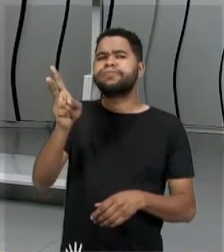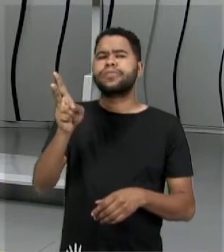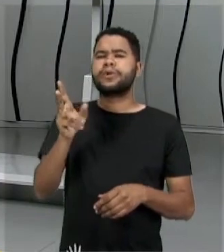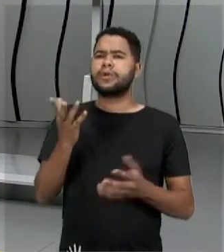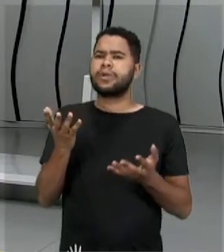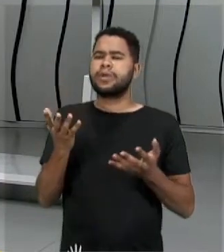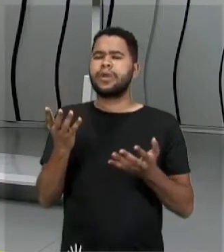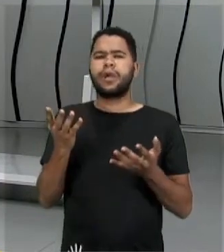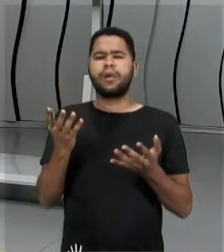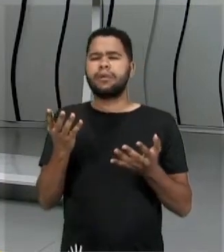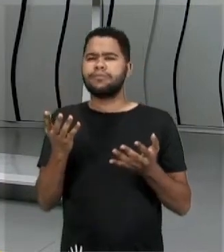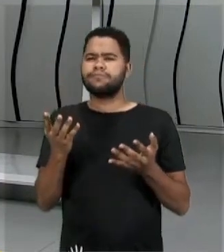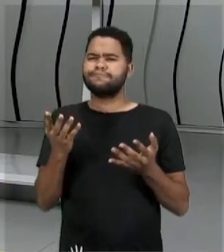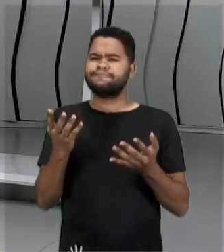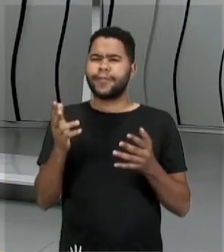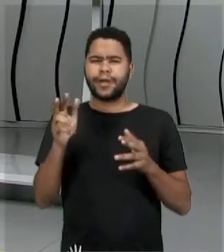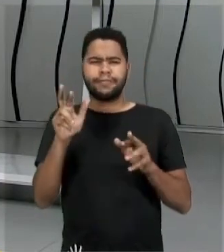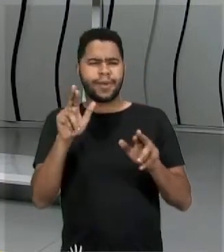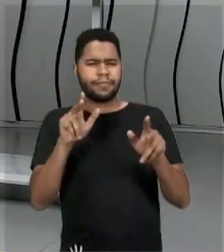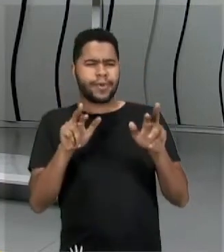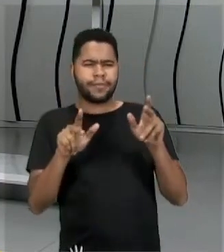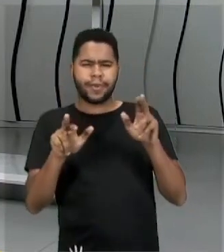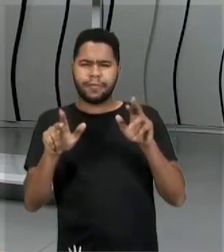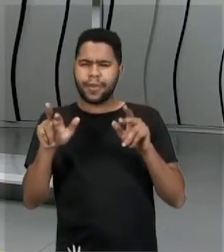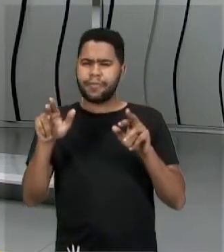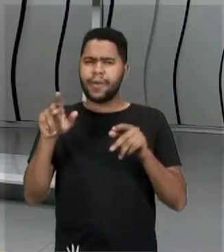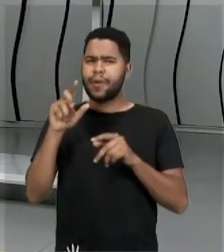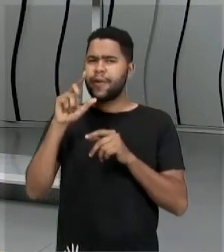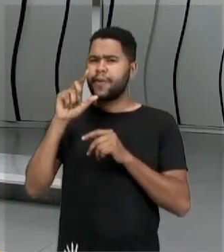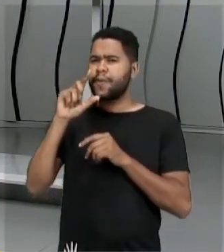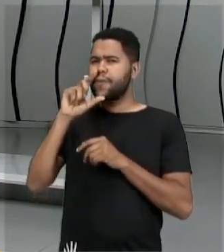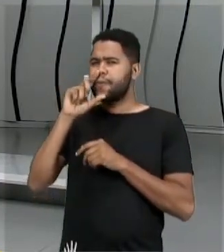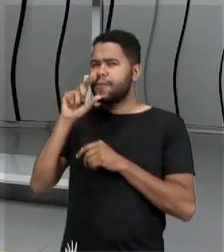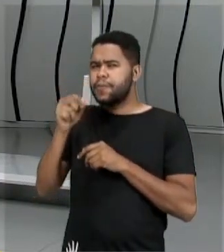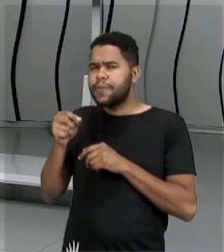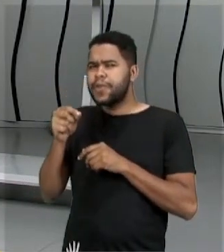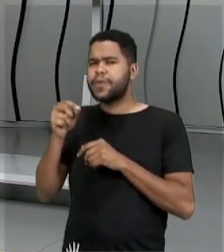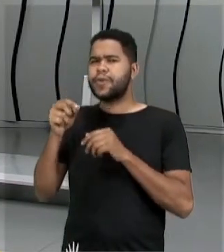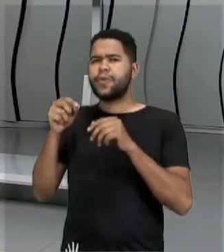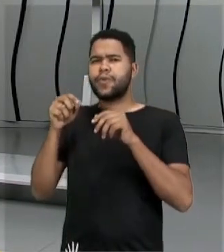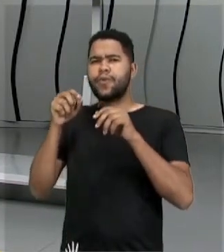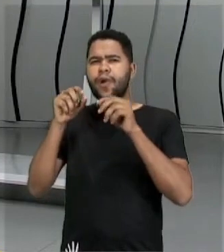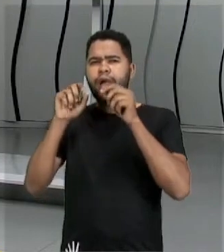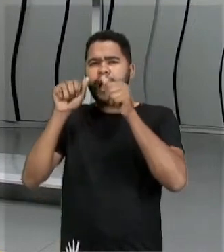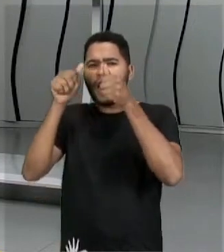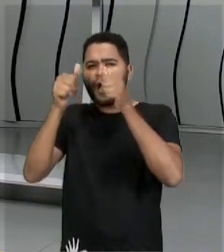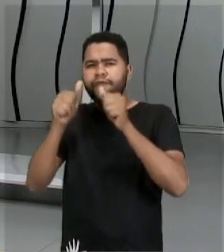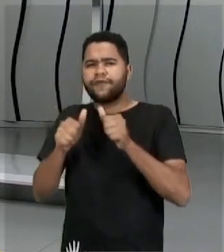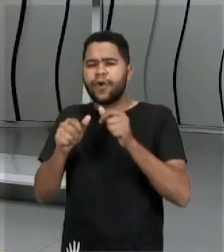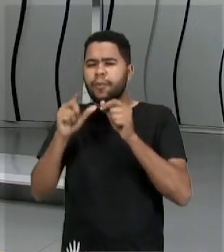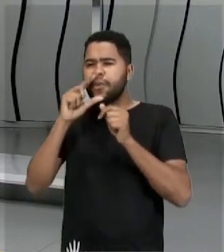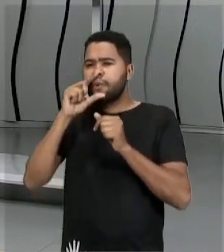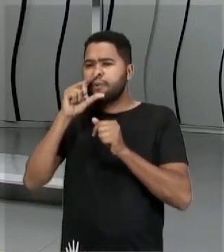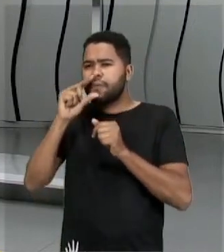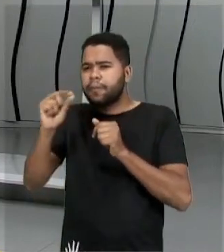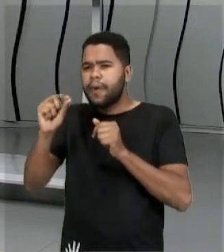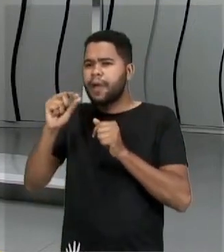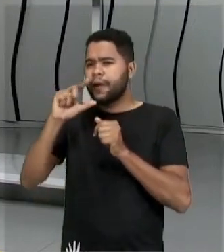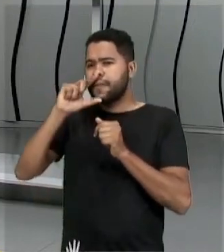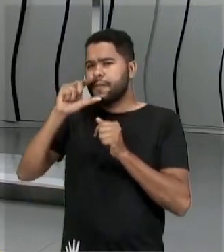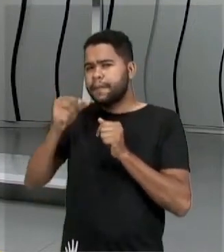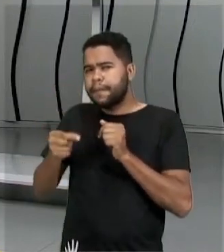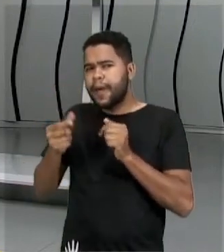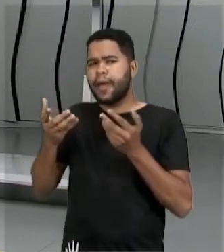a observar essa diferença entre os bicos na morfologia, no comportamento, na